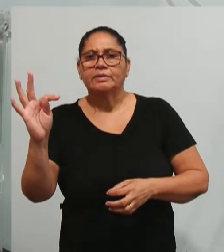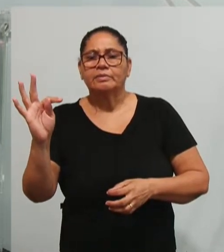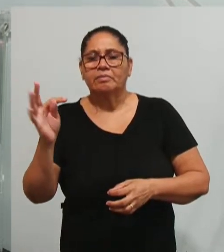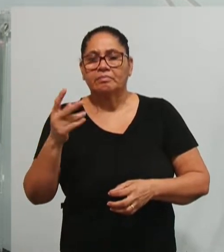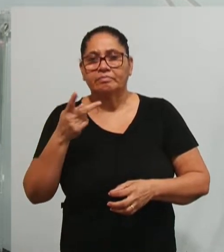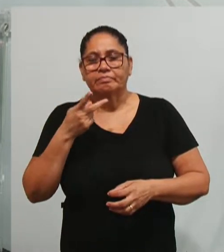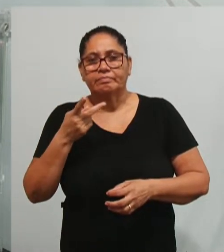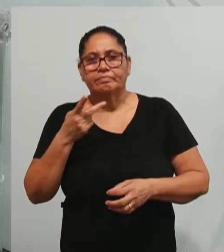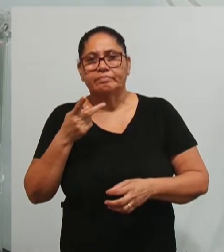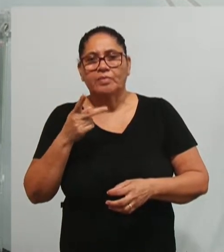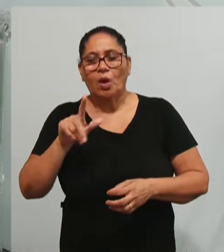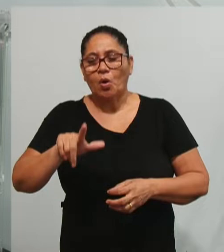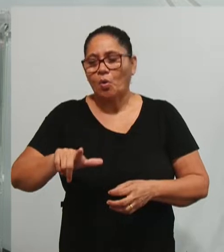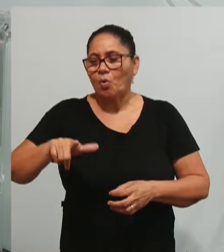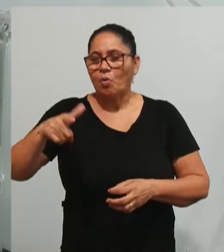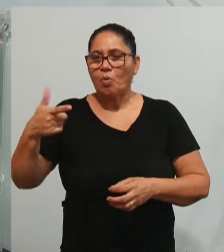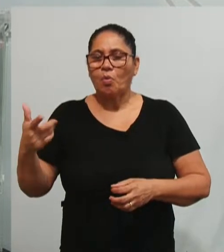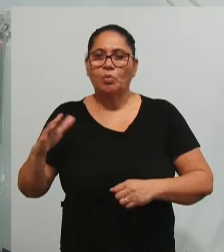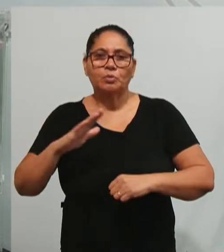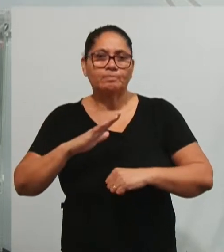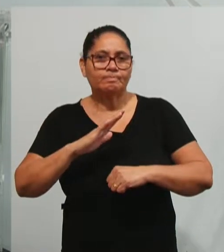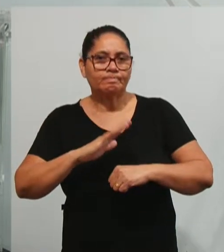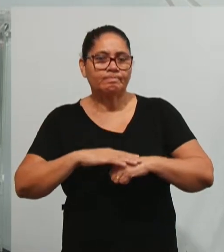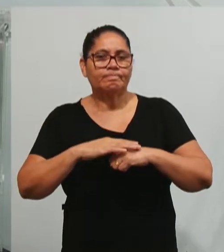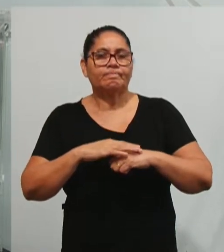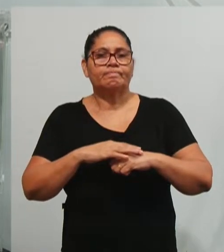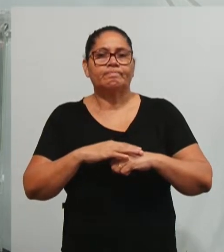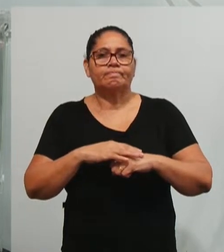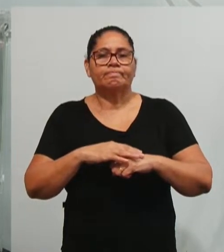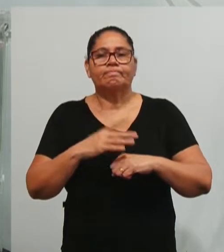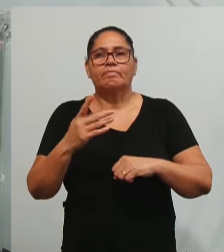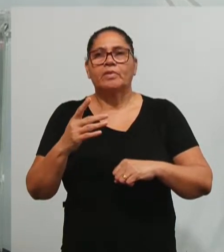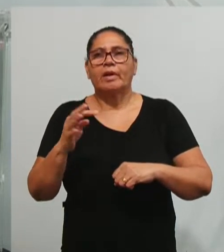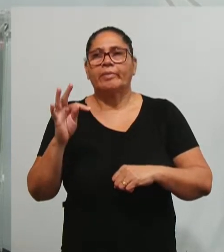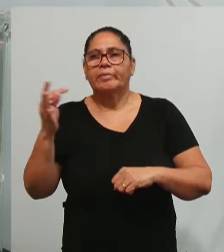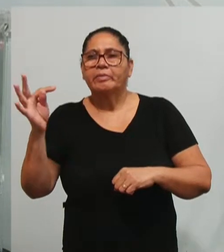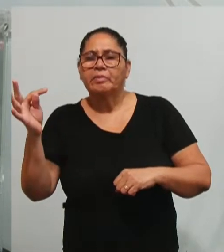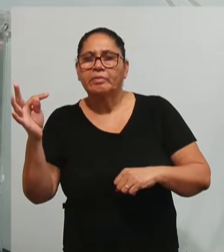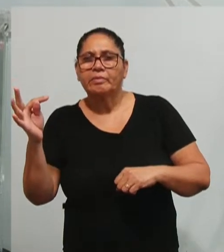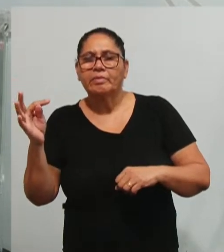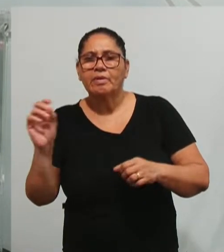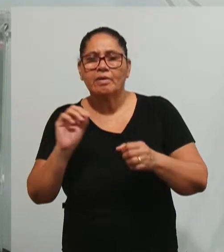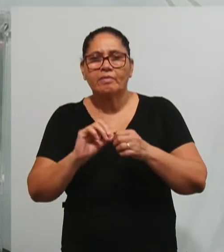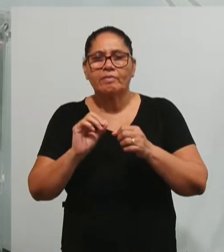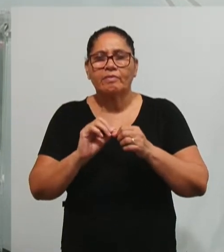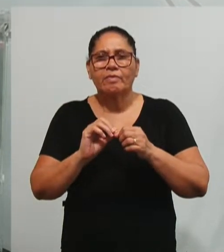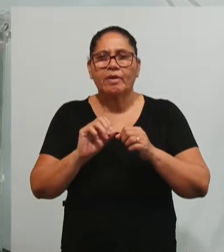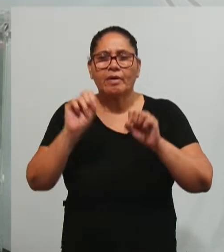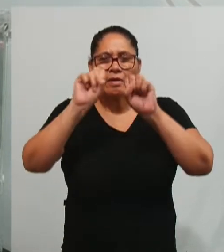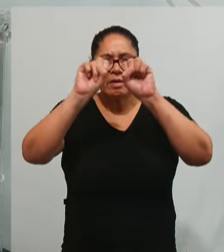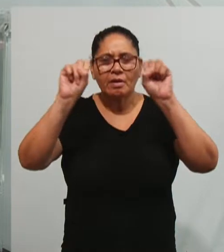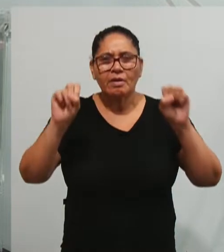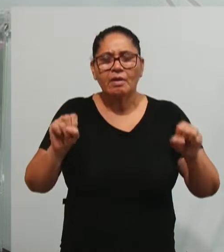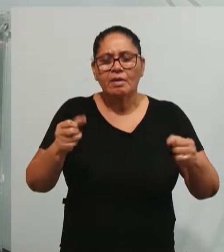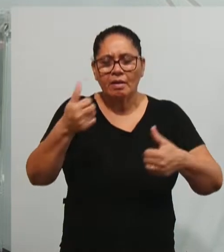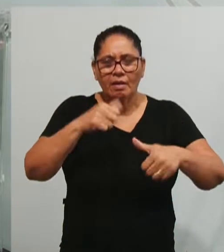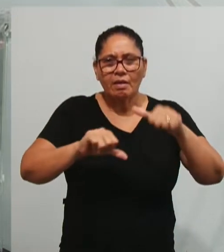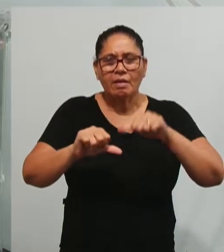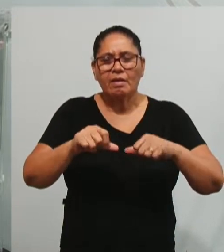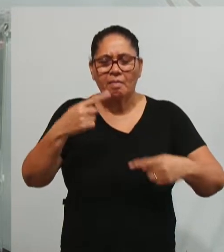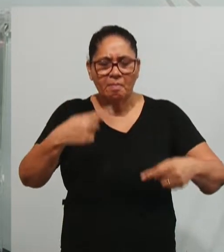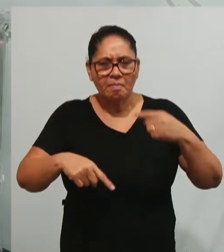dizer que outros elementos, como metodologias aplicadas, sistemas de avaliação, materiais